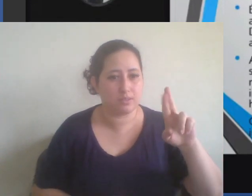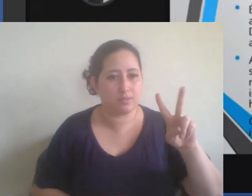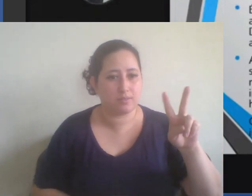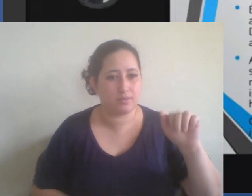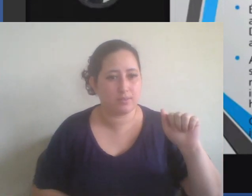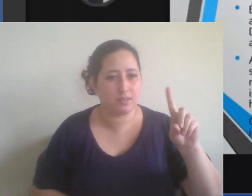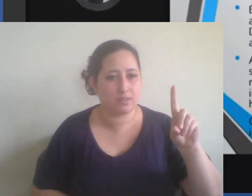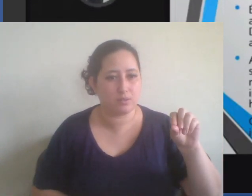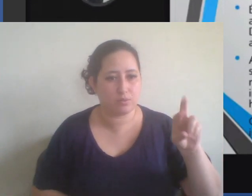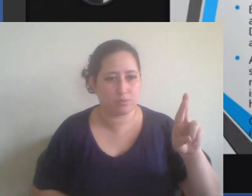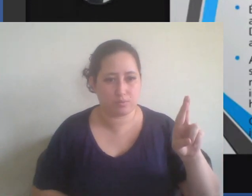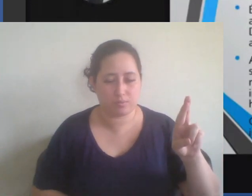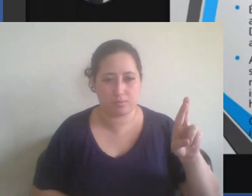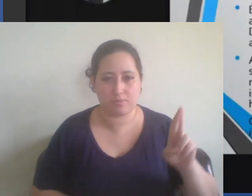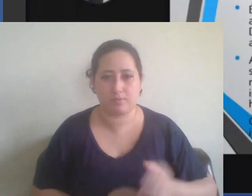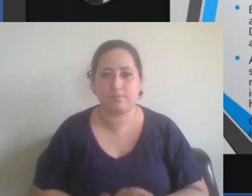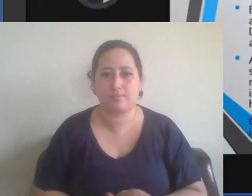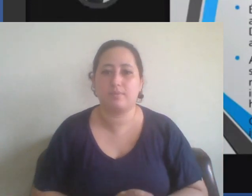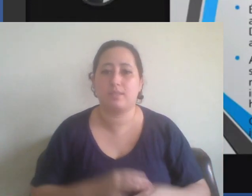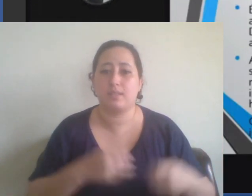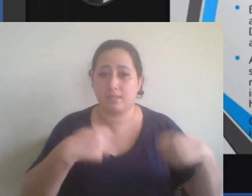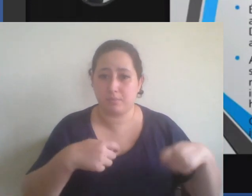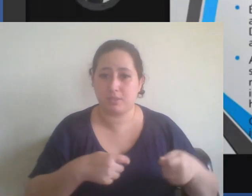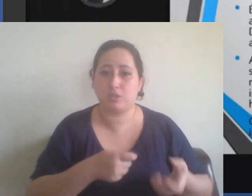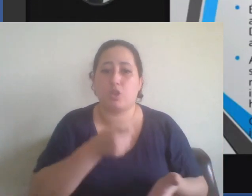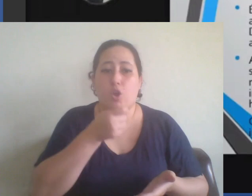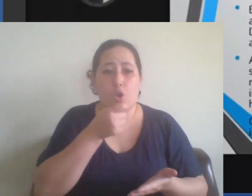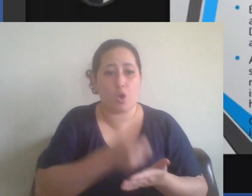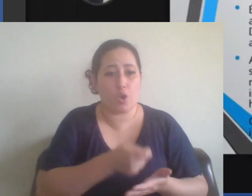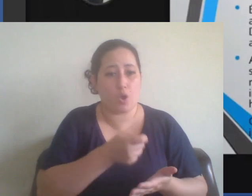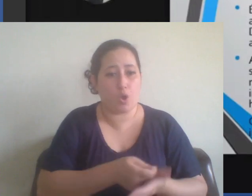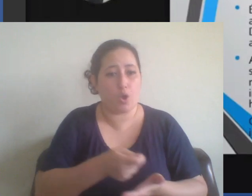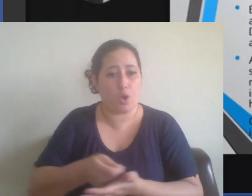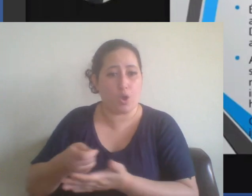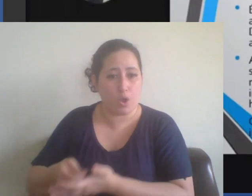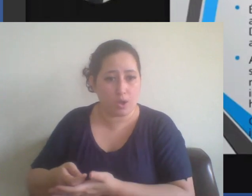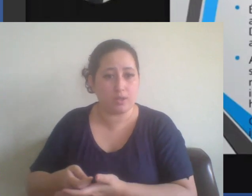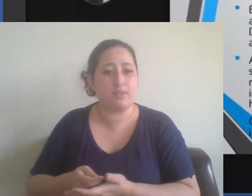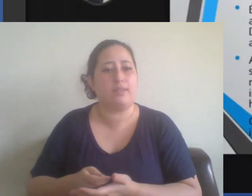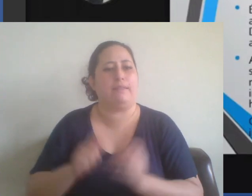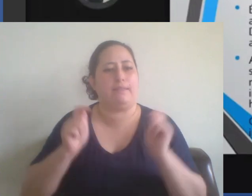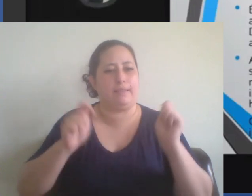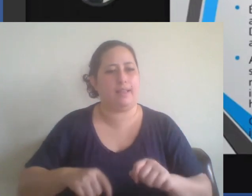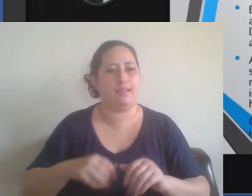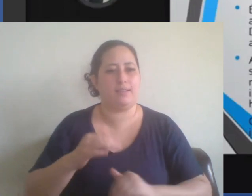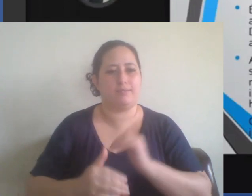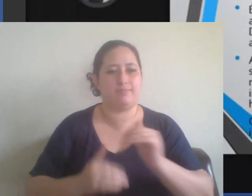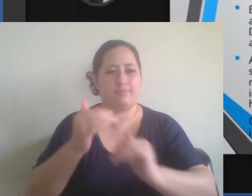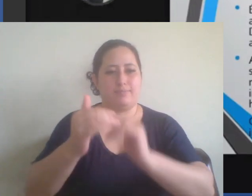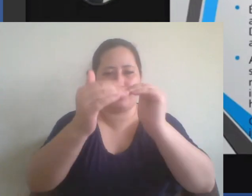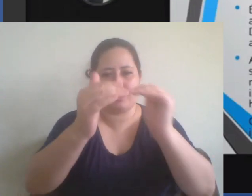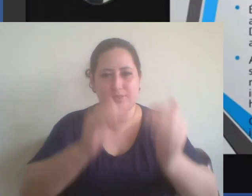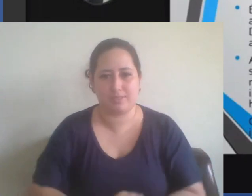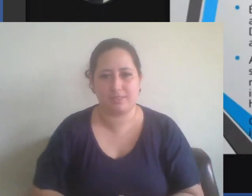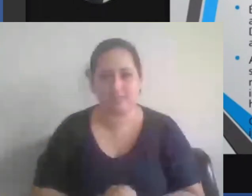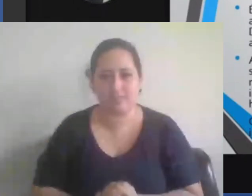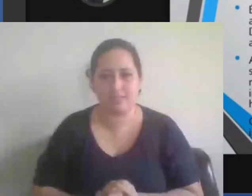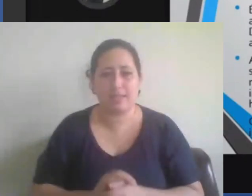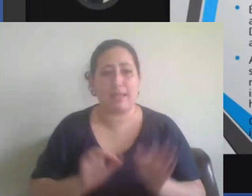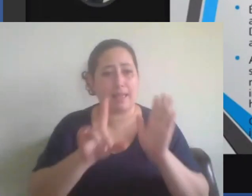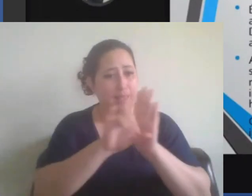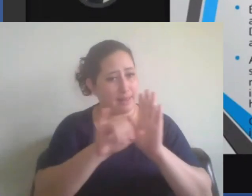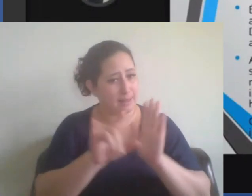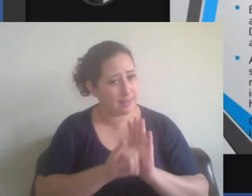é necessário ordem para poder progredir. Assim, as leis existem